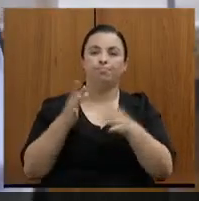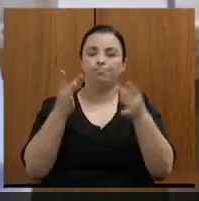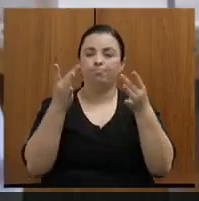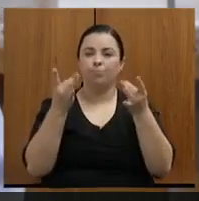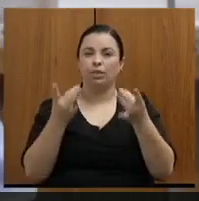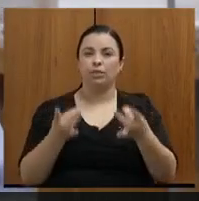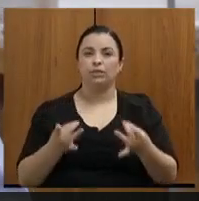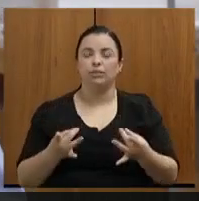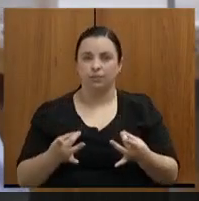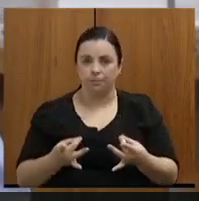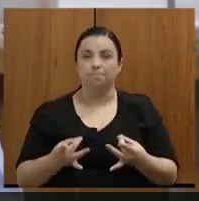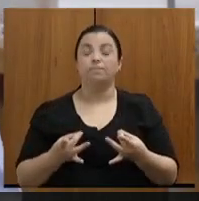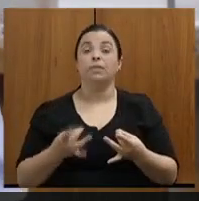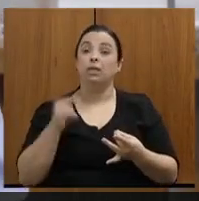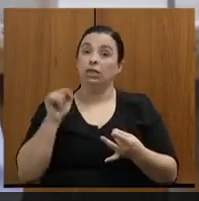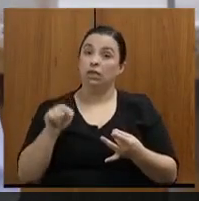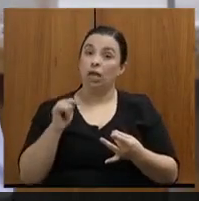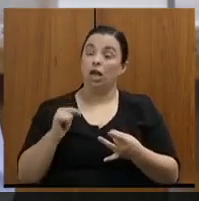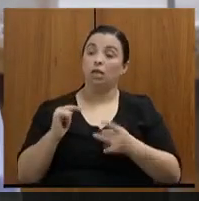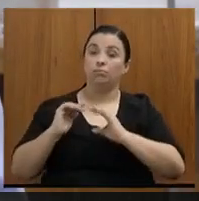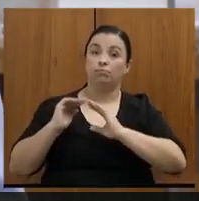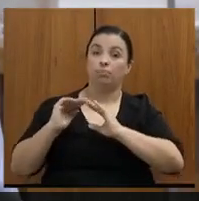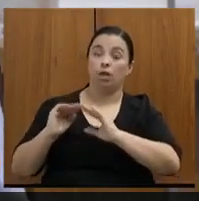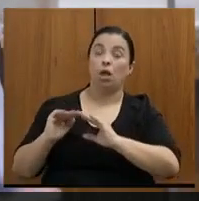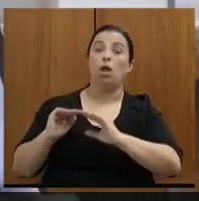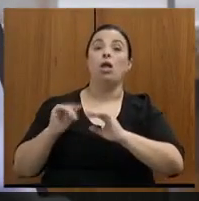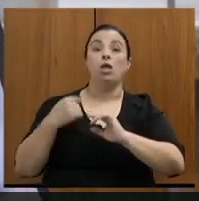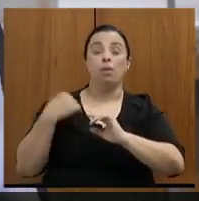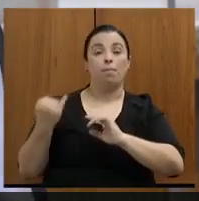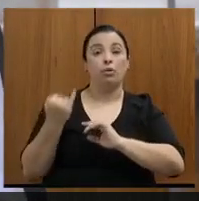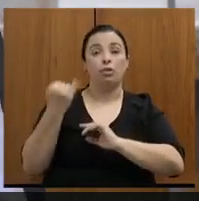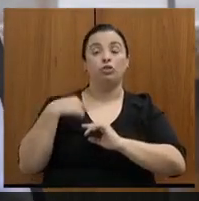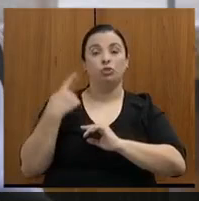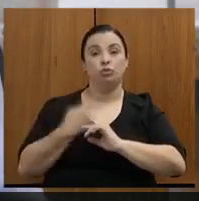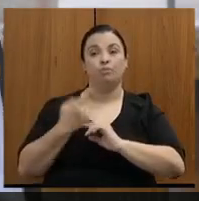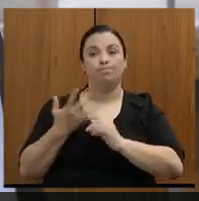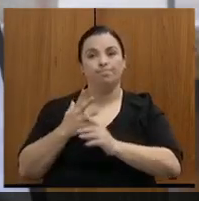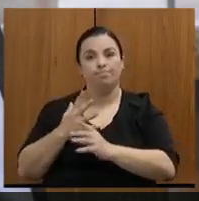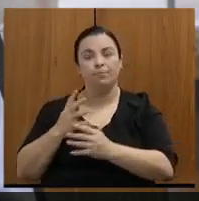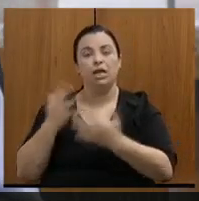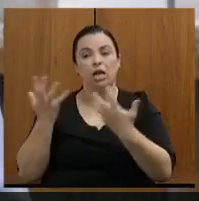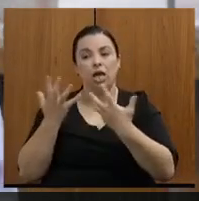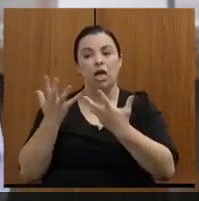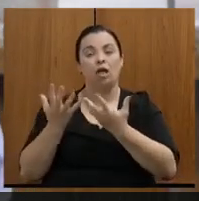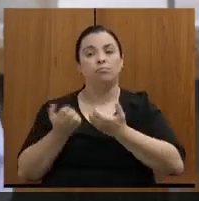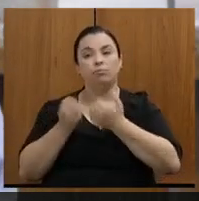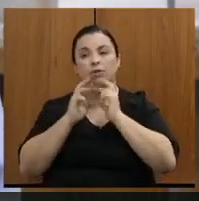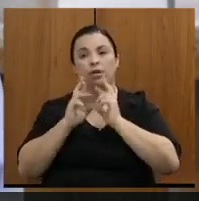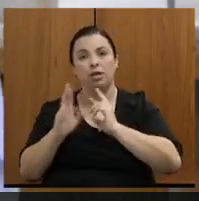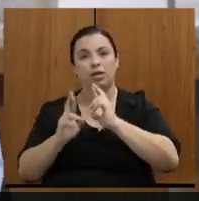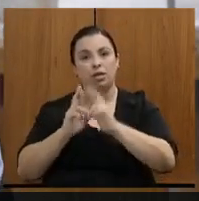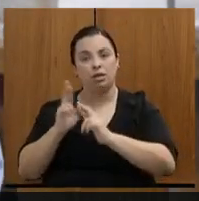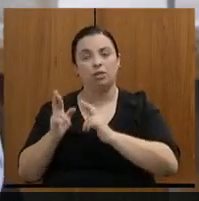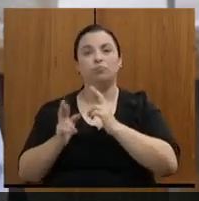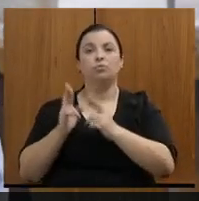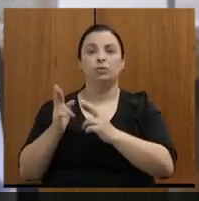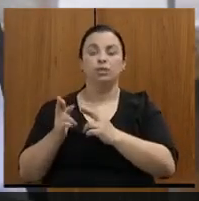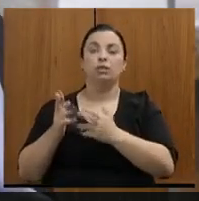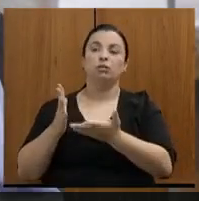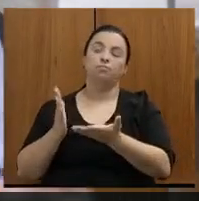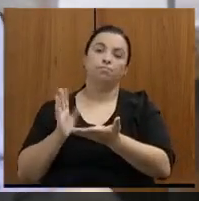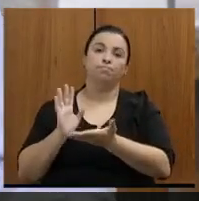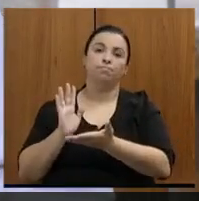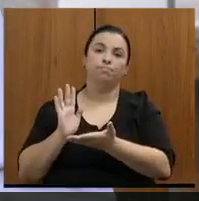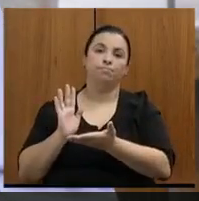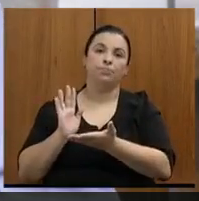demandas muito importantes que a gente busca acolhê-las, e, obviamente, na medida dos recursos, da disponibilidade, atendê-las. Então,